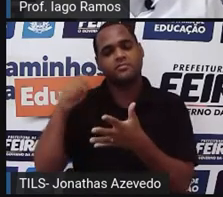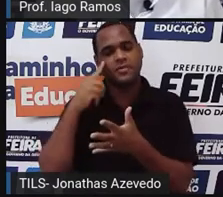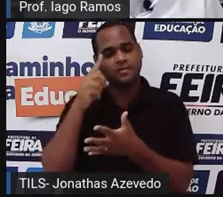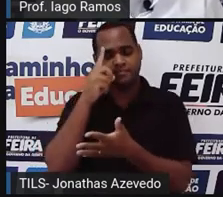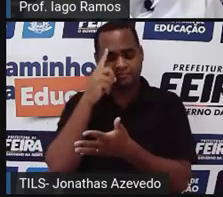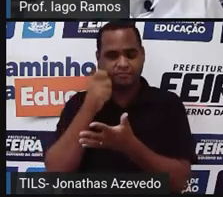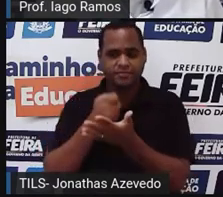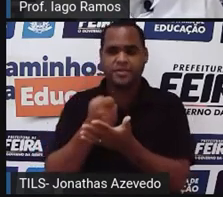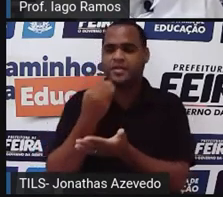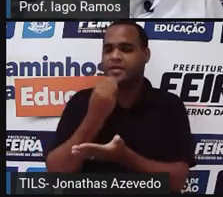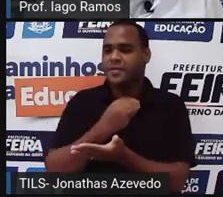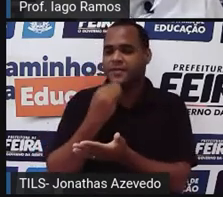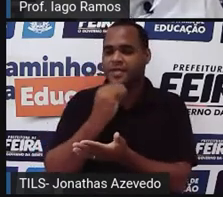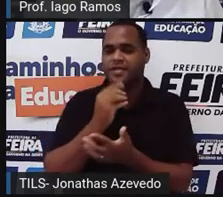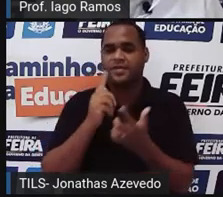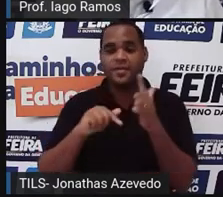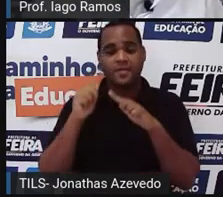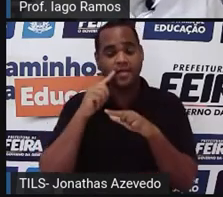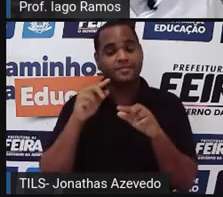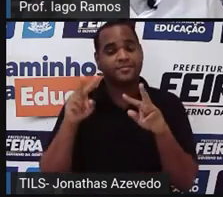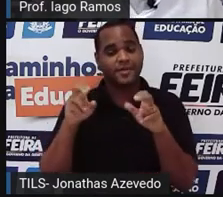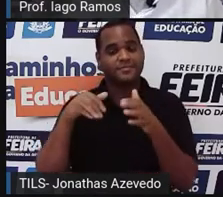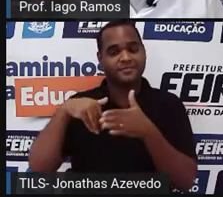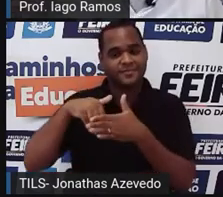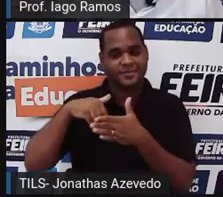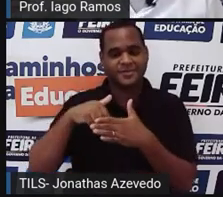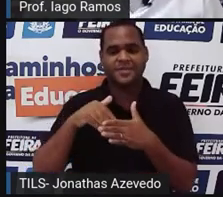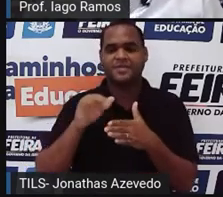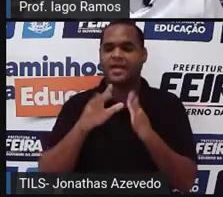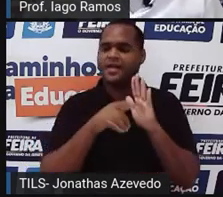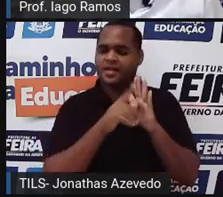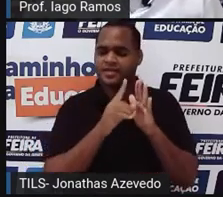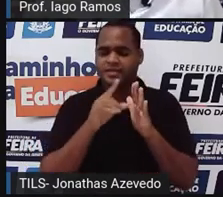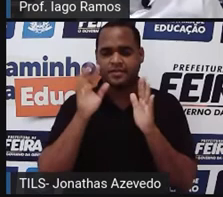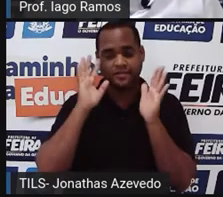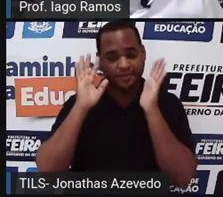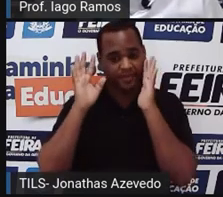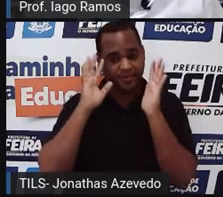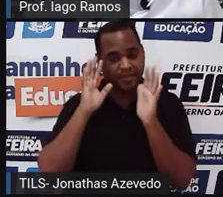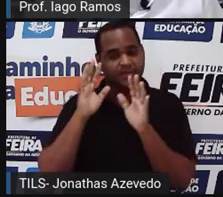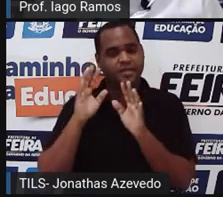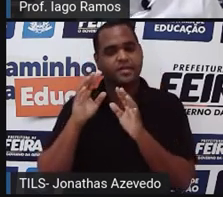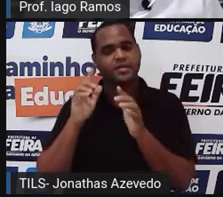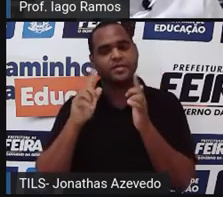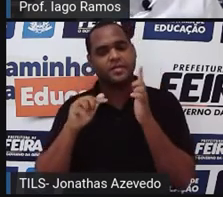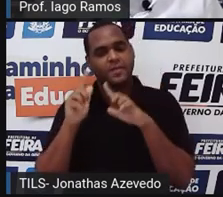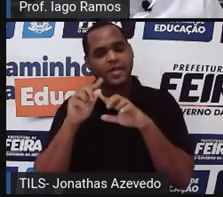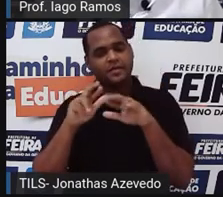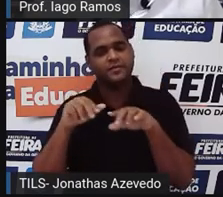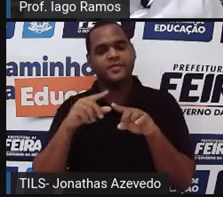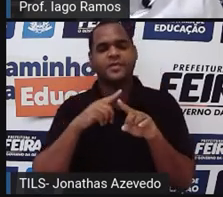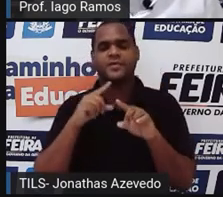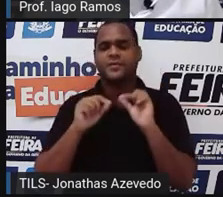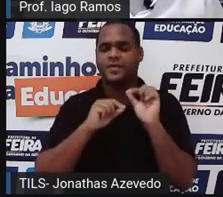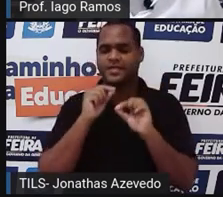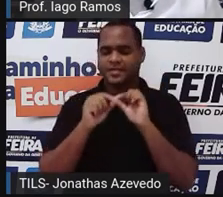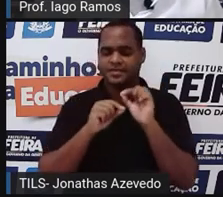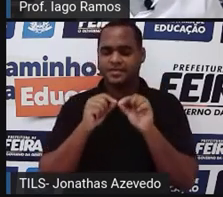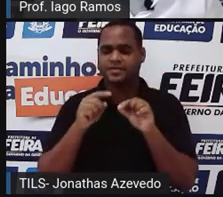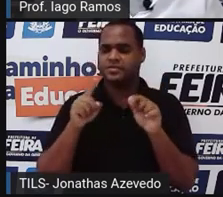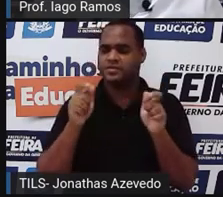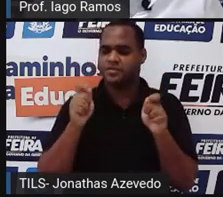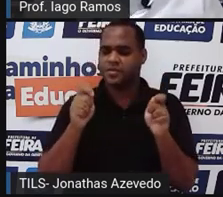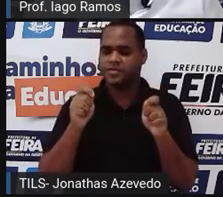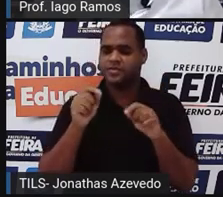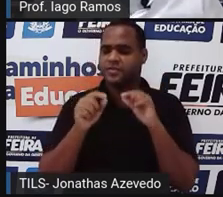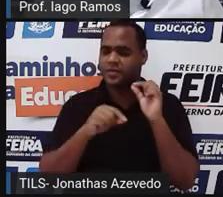aproveitamento desse time, tá bom? Mas antes de pensar nessa notação, eu quero saber de você onde é que estão as